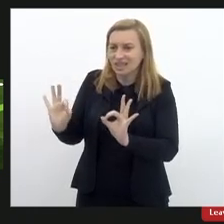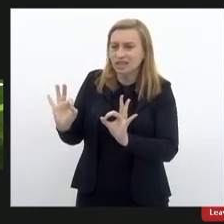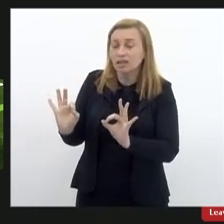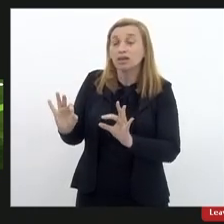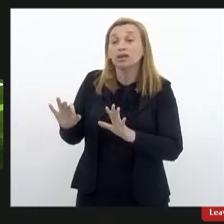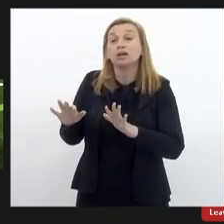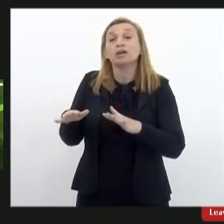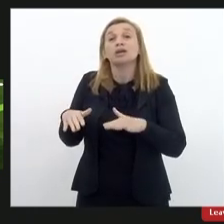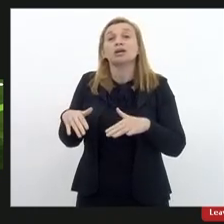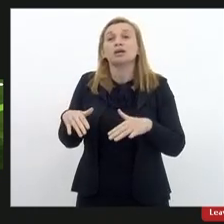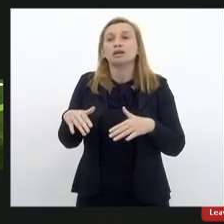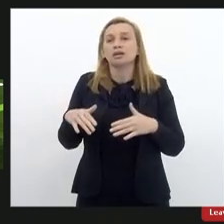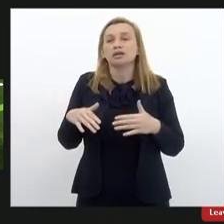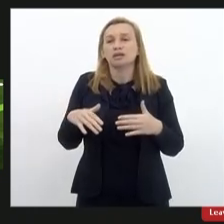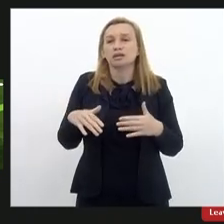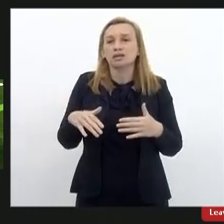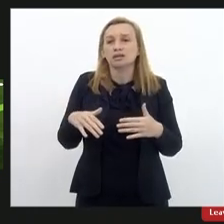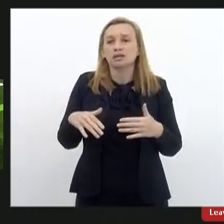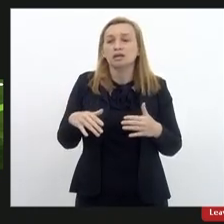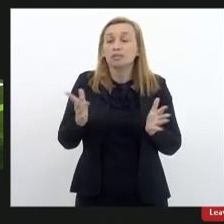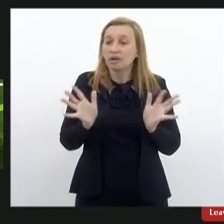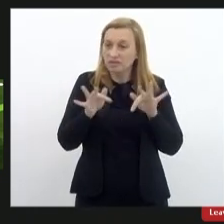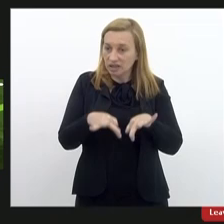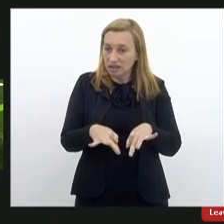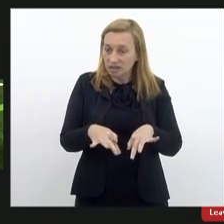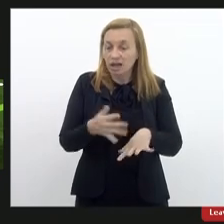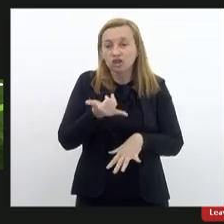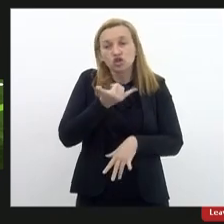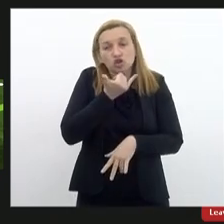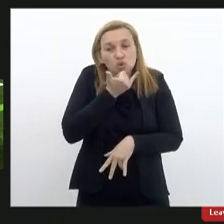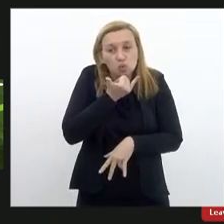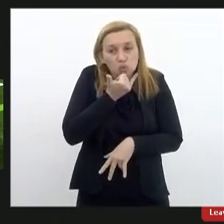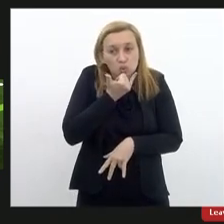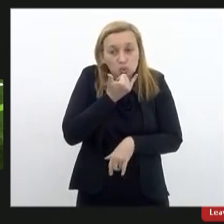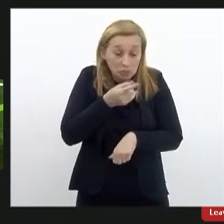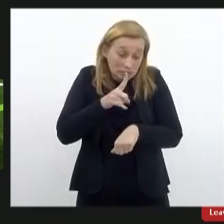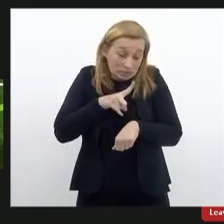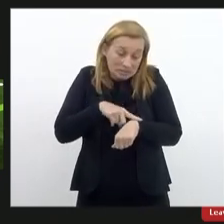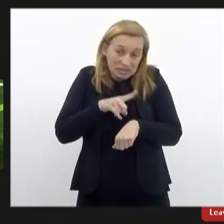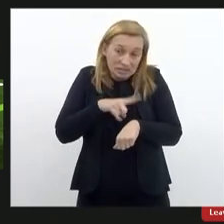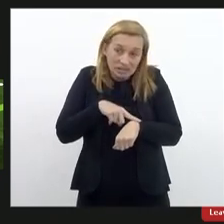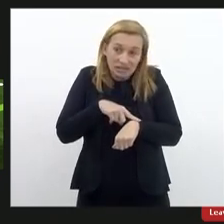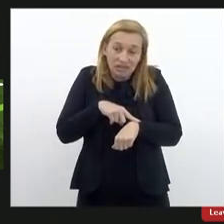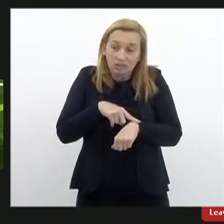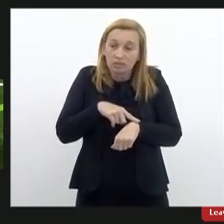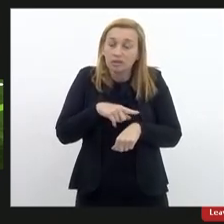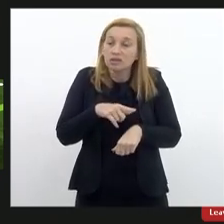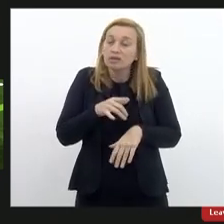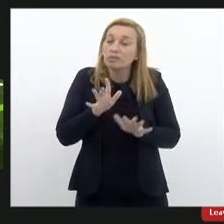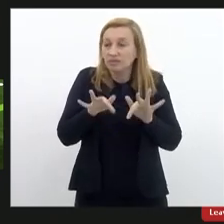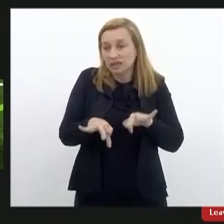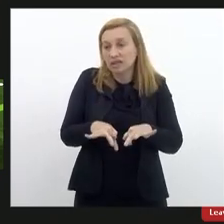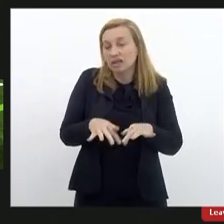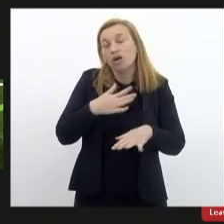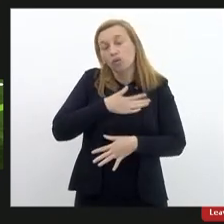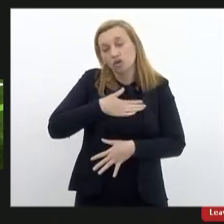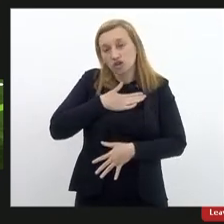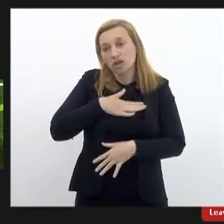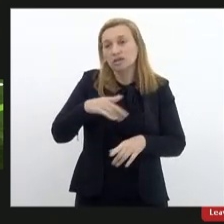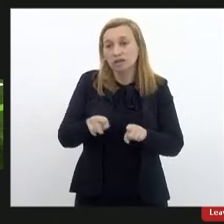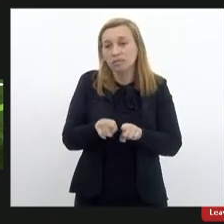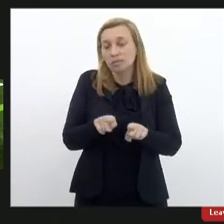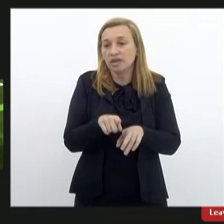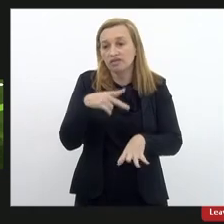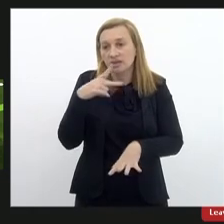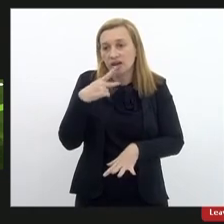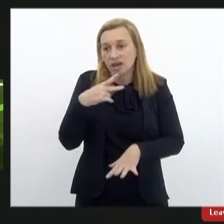E para fechar, me desculpa se eu estou passando o tempo aí, para fechar, eu gostaria também de